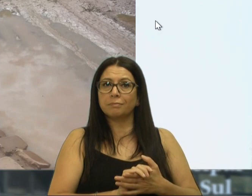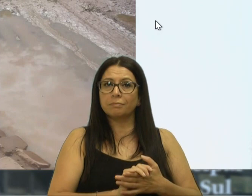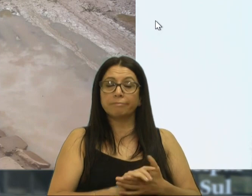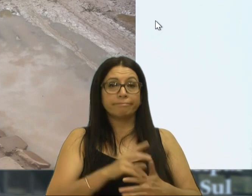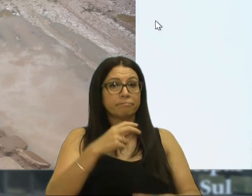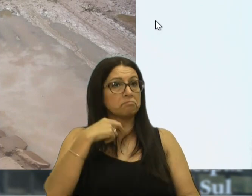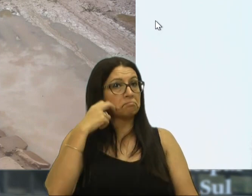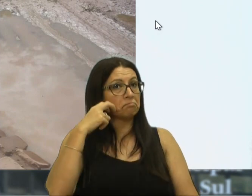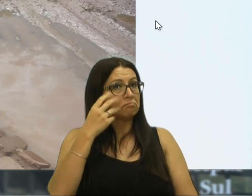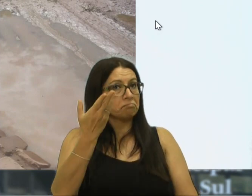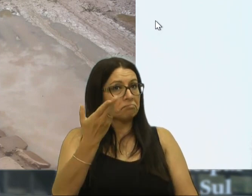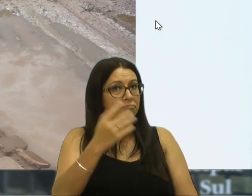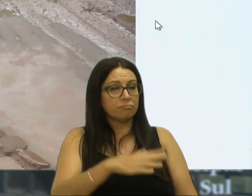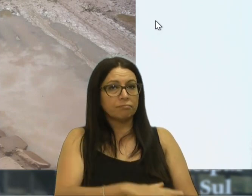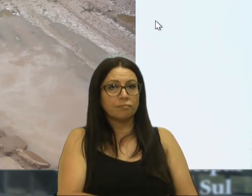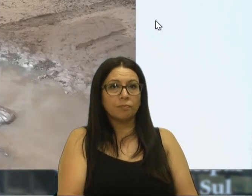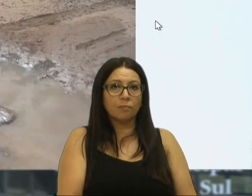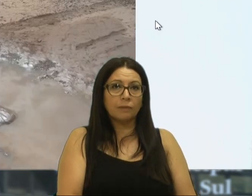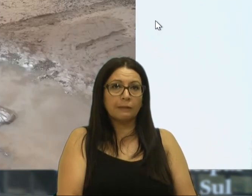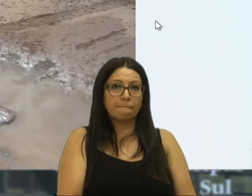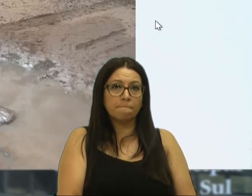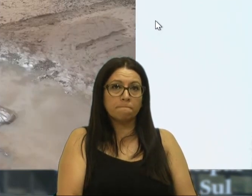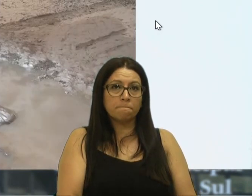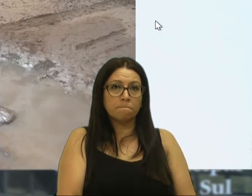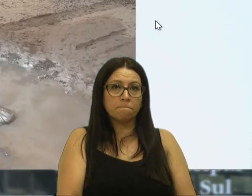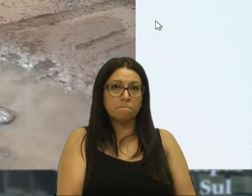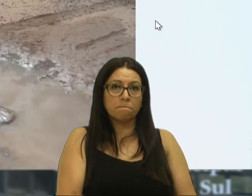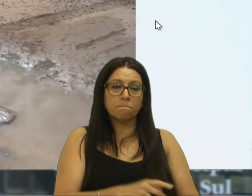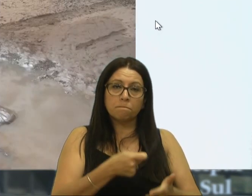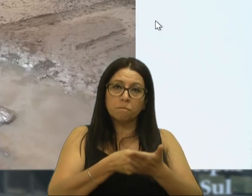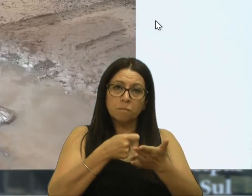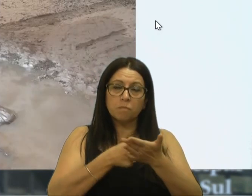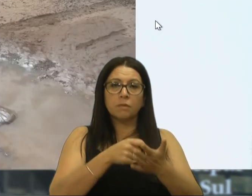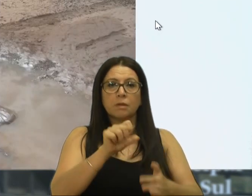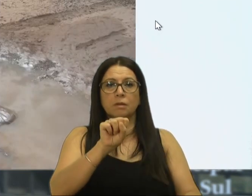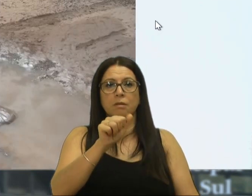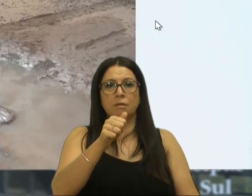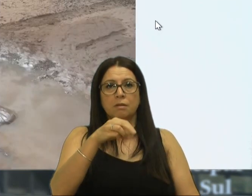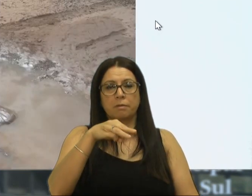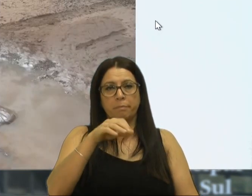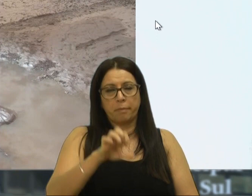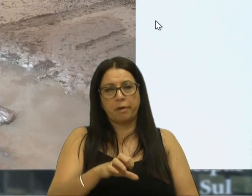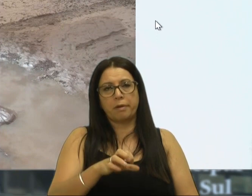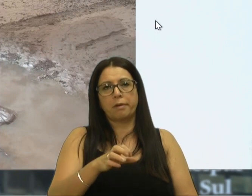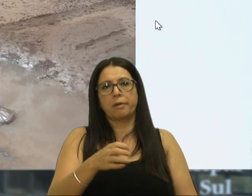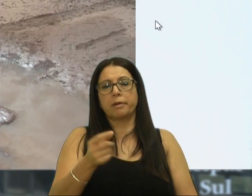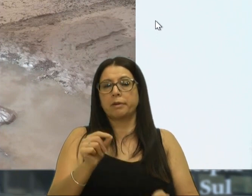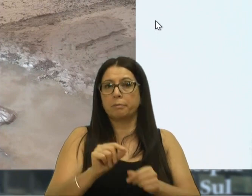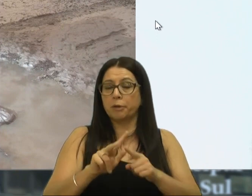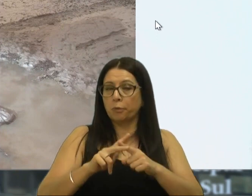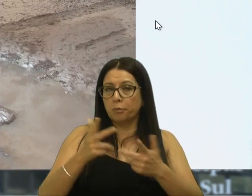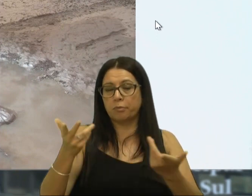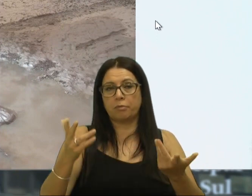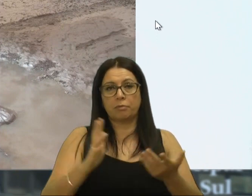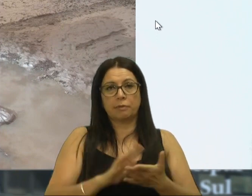vergonha, que eu digo aí também, e aí nós estamos cobrando da Samai, obras aí, nós estamos cobrando